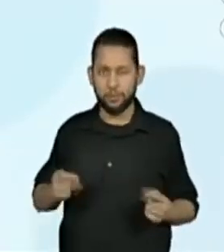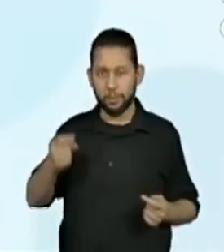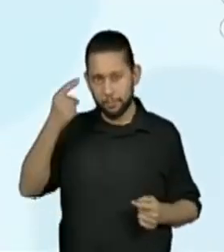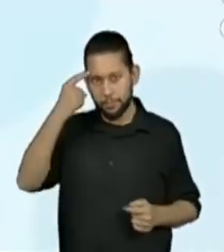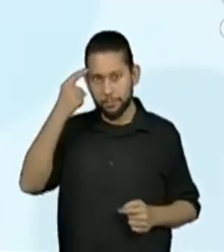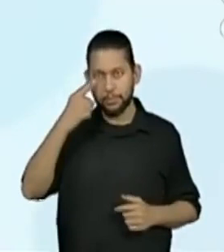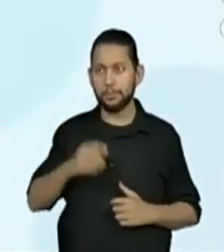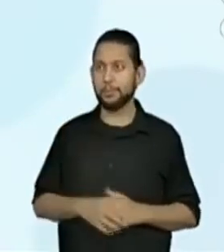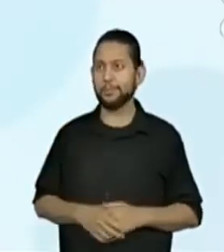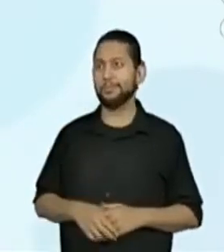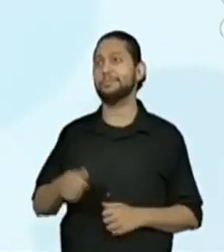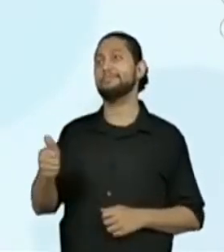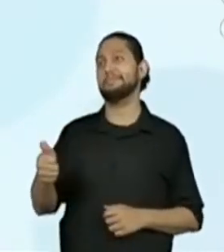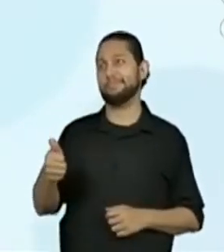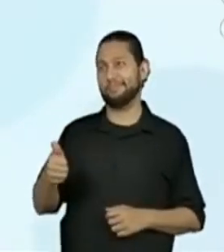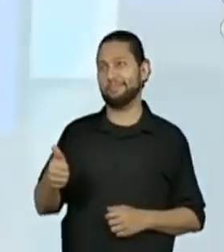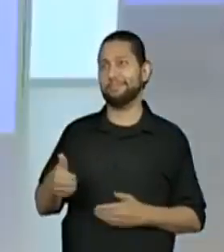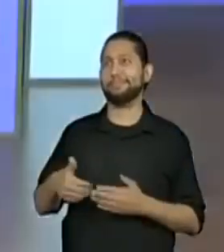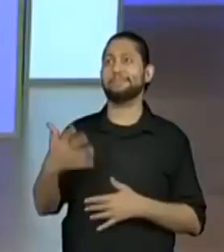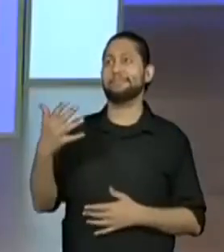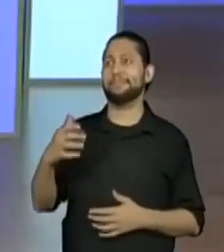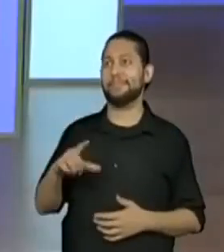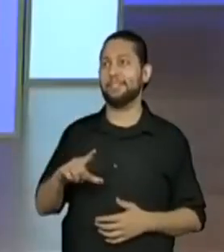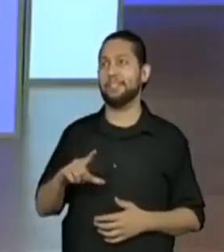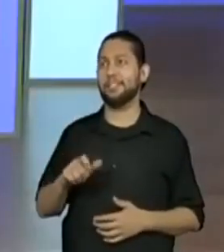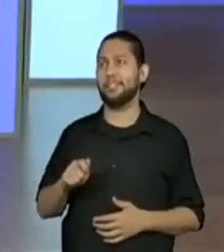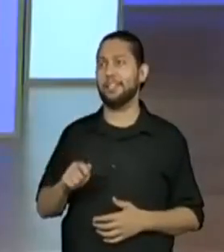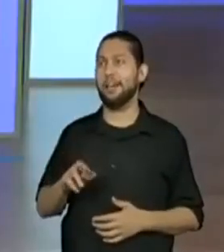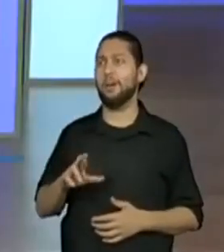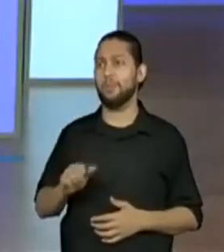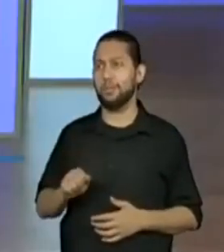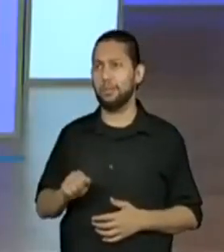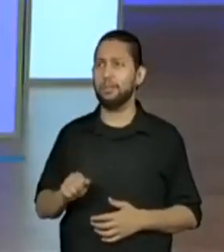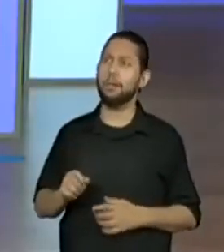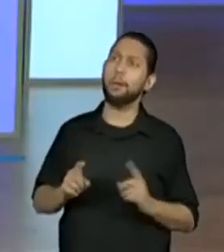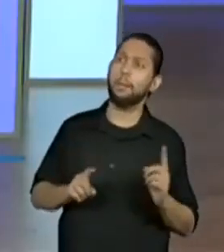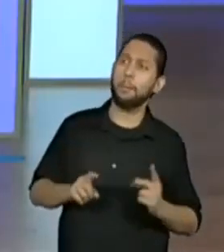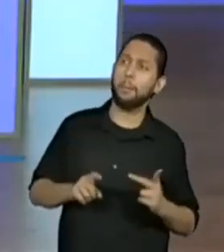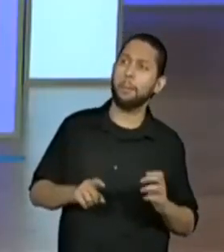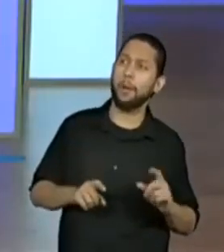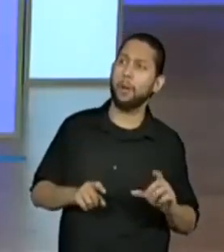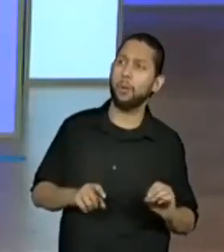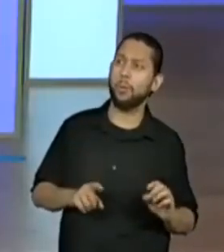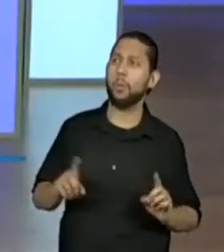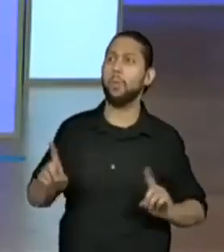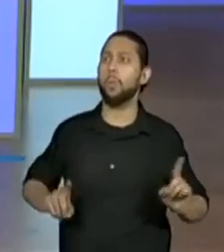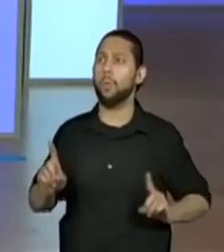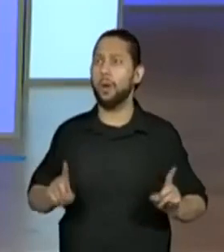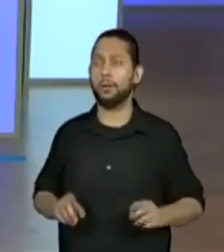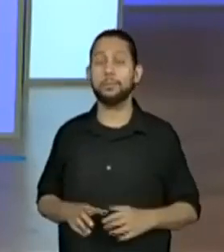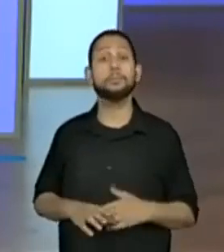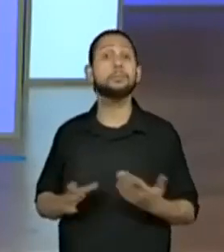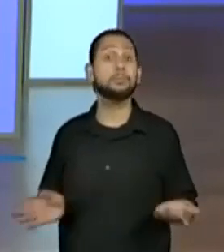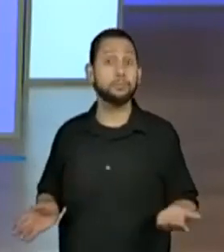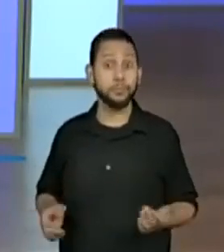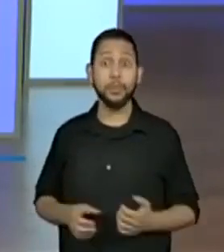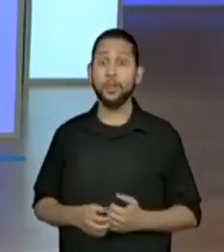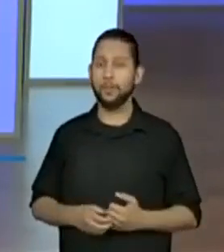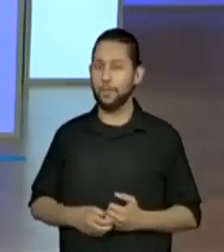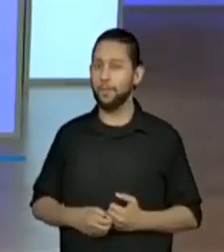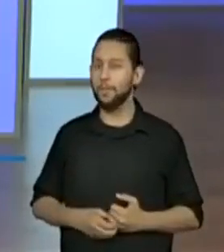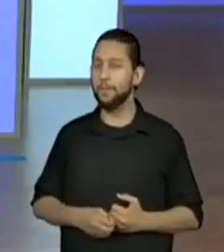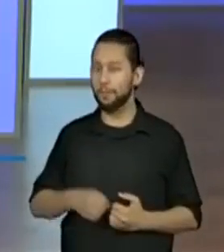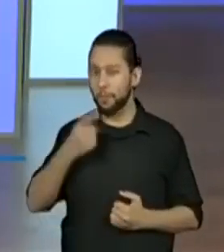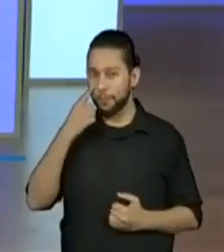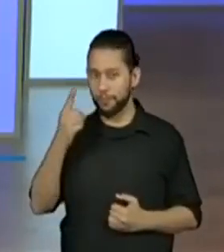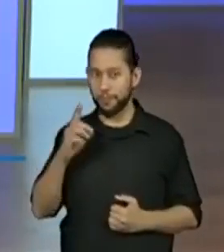Laura está certa? O Paulo está certo? Por que a Laura está certa? Então, vamos verificar se é a Laura